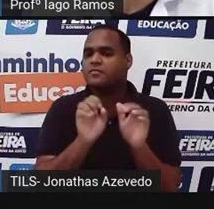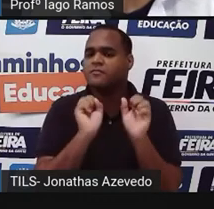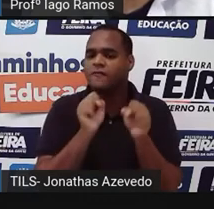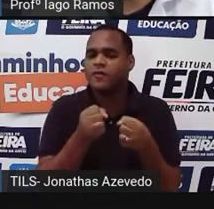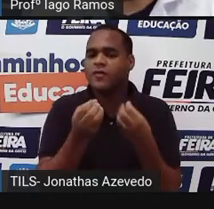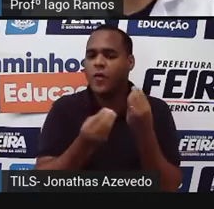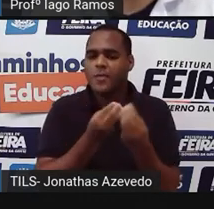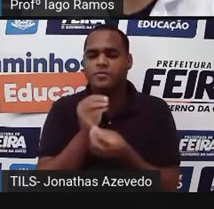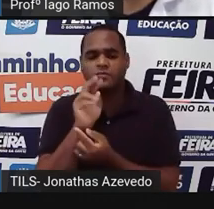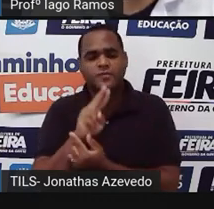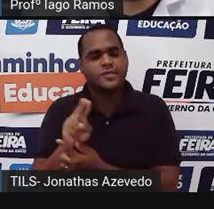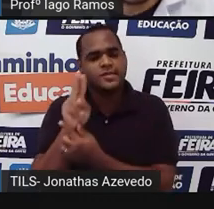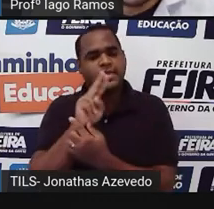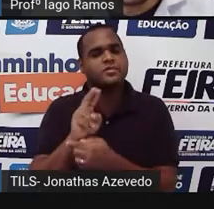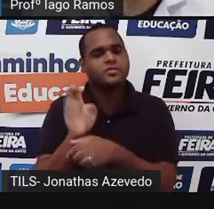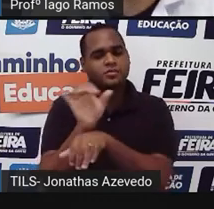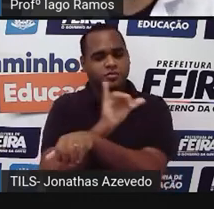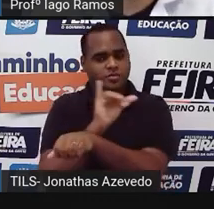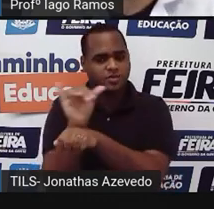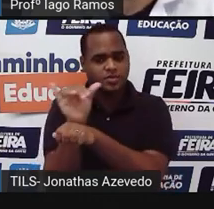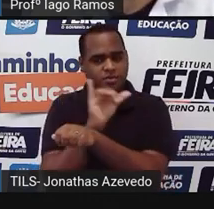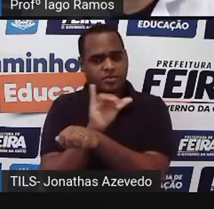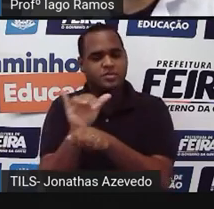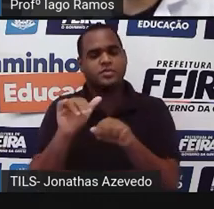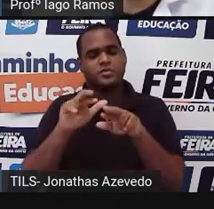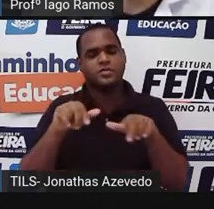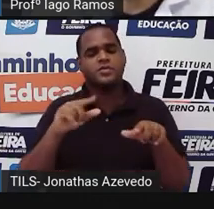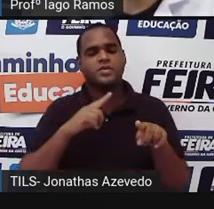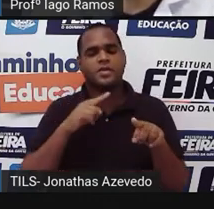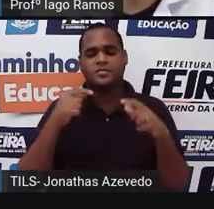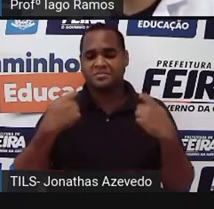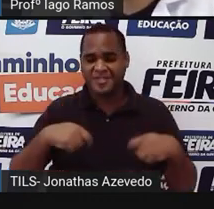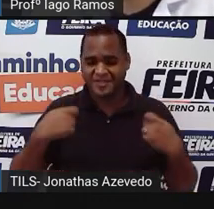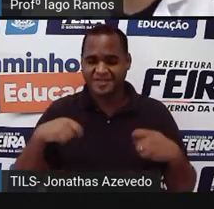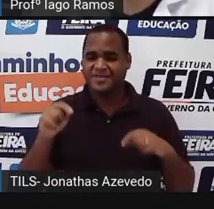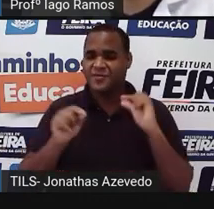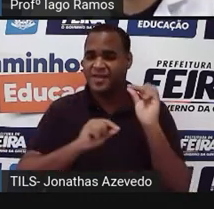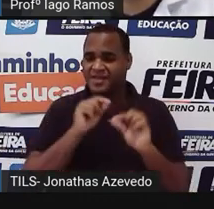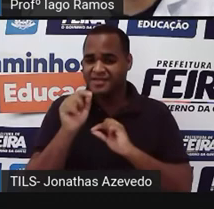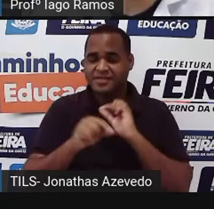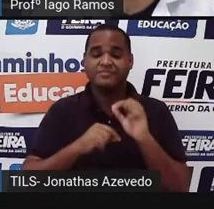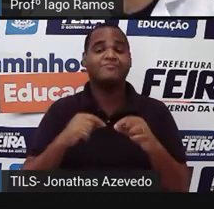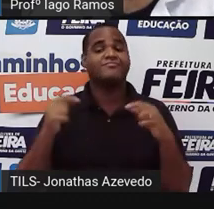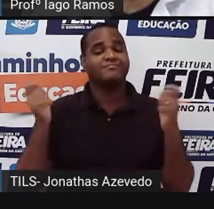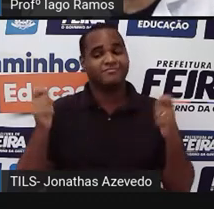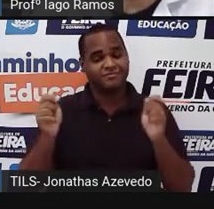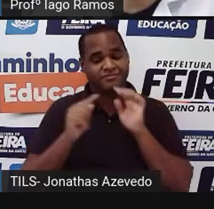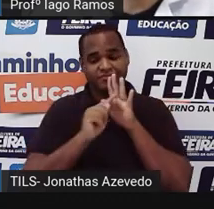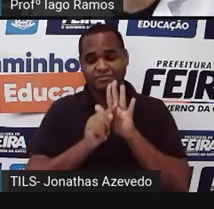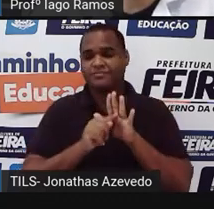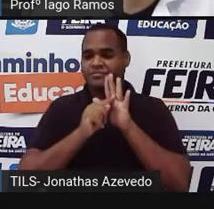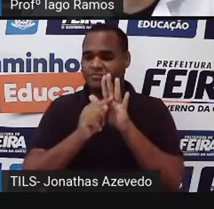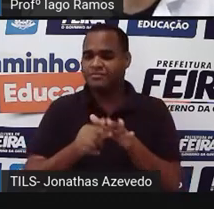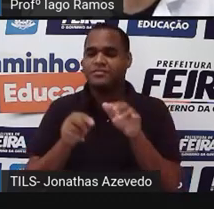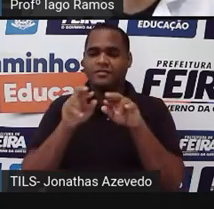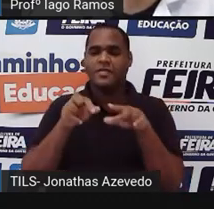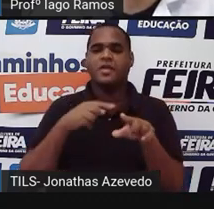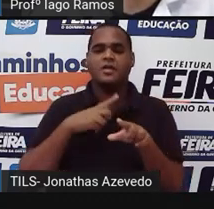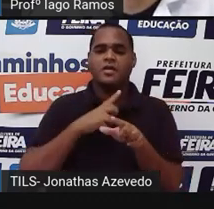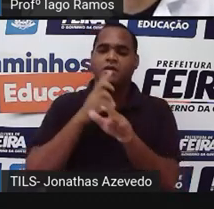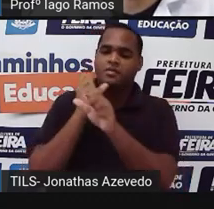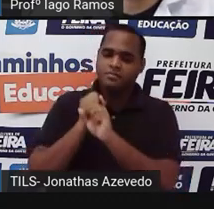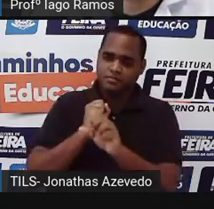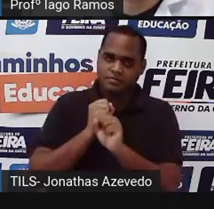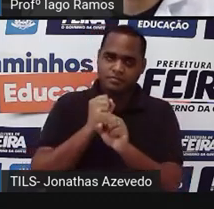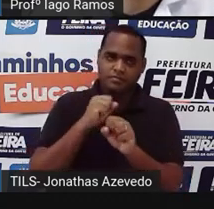usar essas estratégias tá? sempre que você precisar certo? sempre que você precisar fazer uma continha de